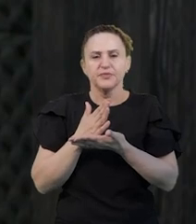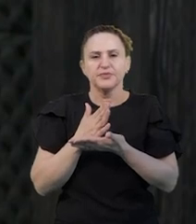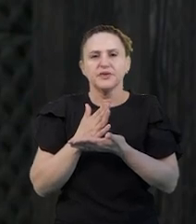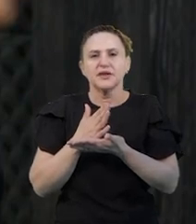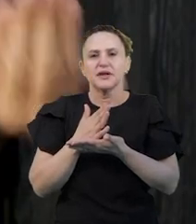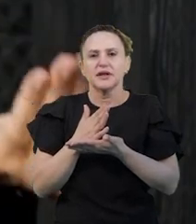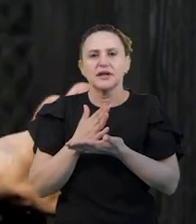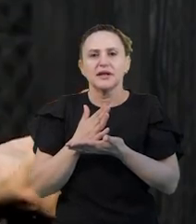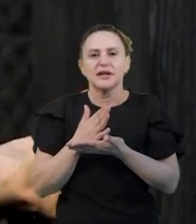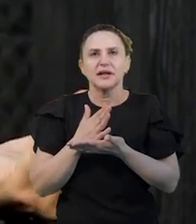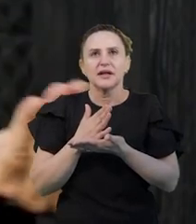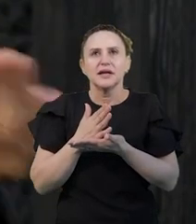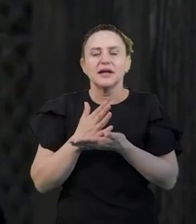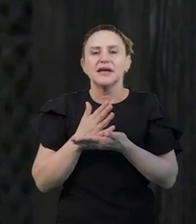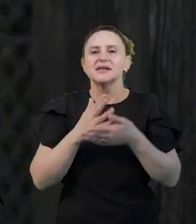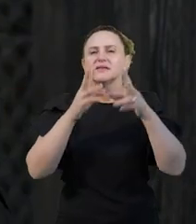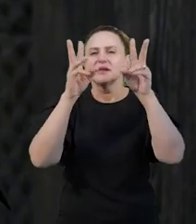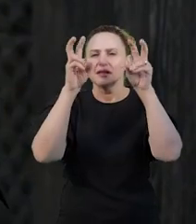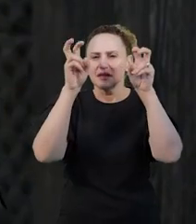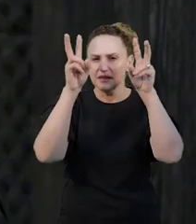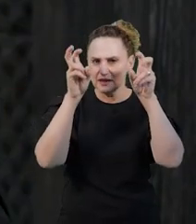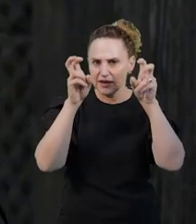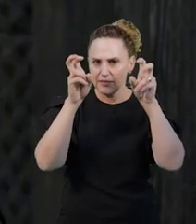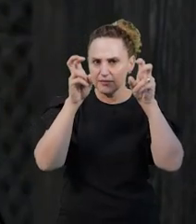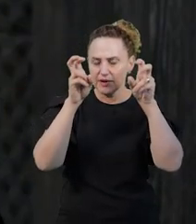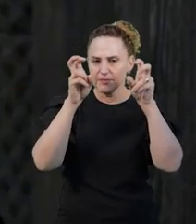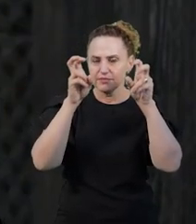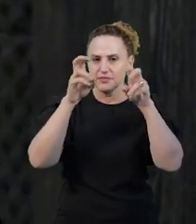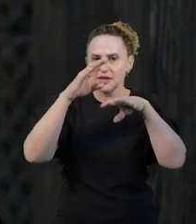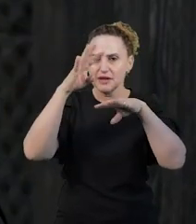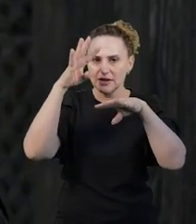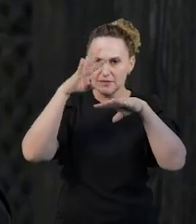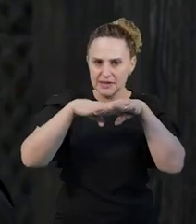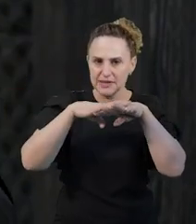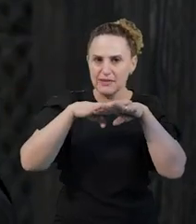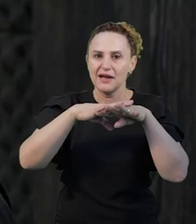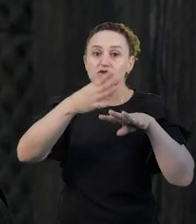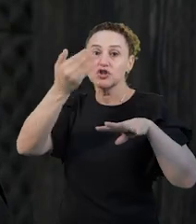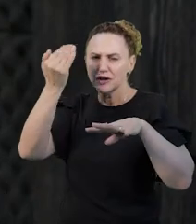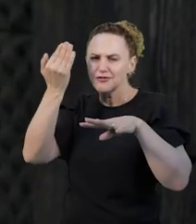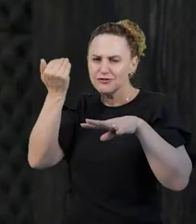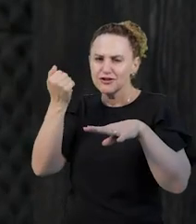modelagem na concepção da matemática aplicada. Para isso, eu tinha que construir outras coisas.